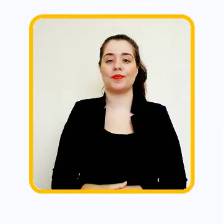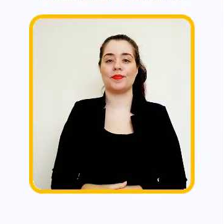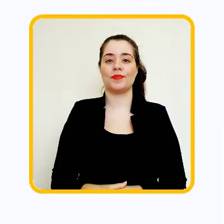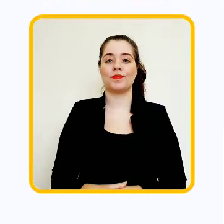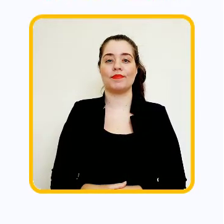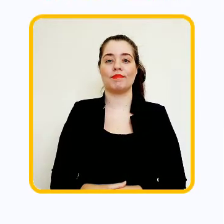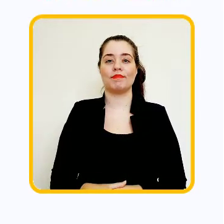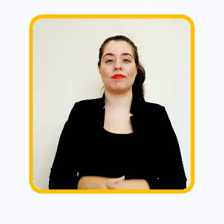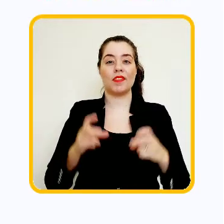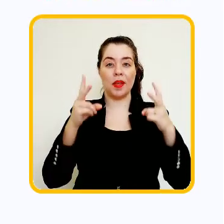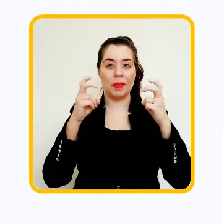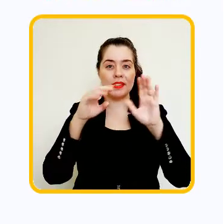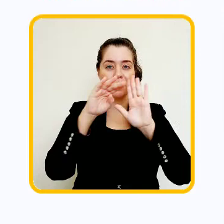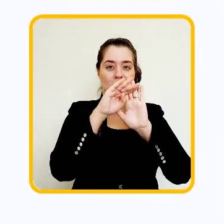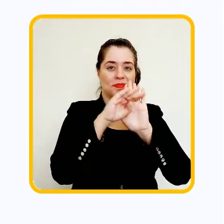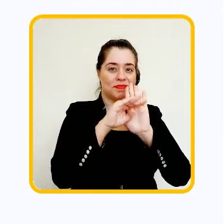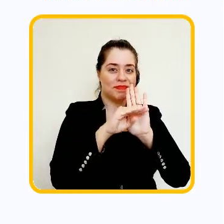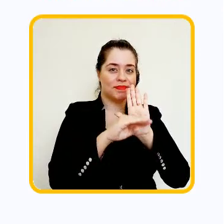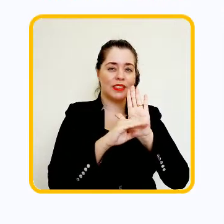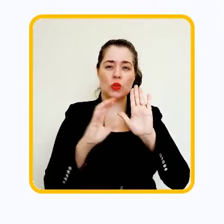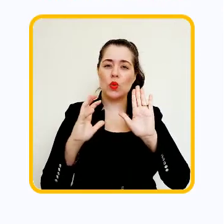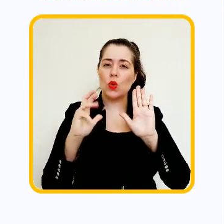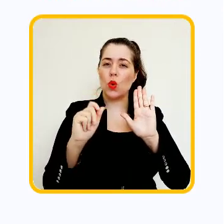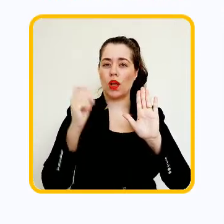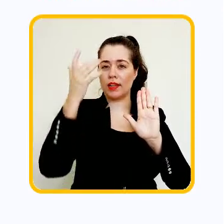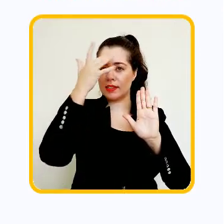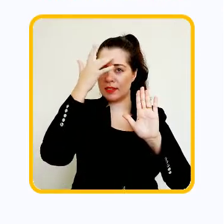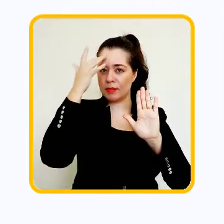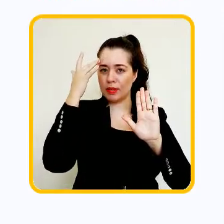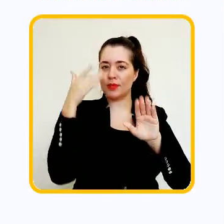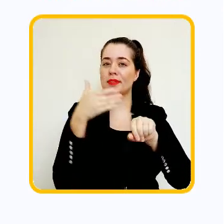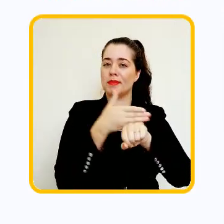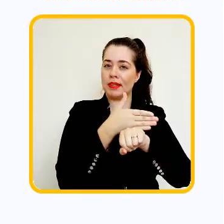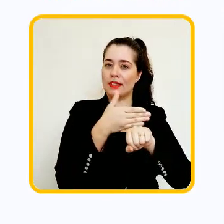Você verá a lista de todos aqueles que estão participando da disciplina.